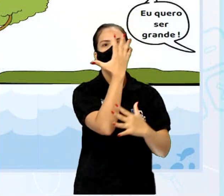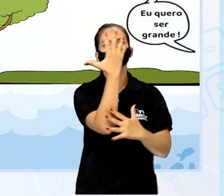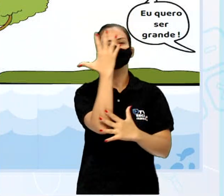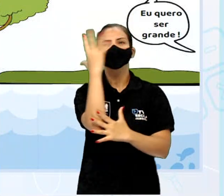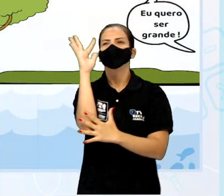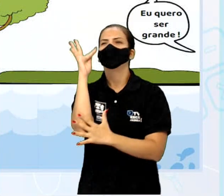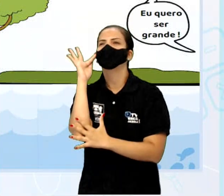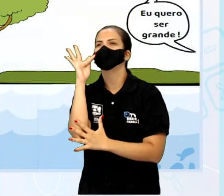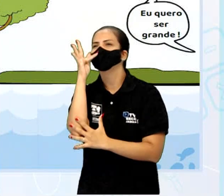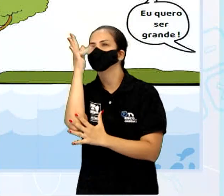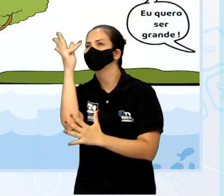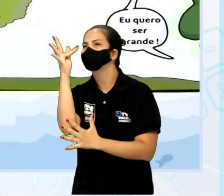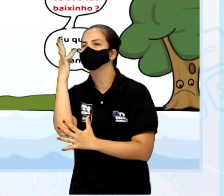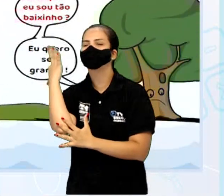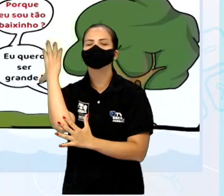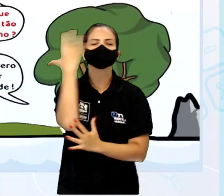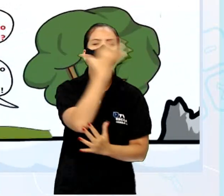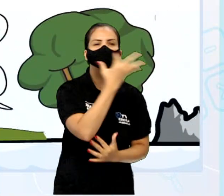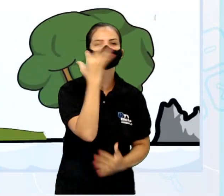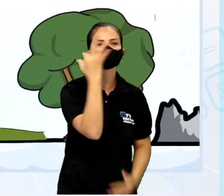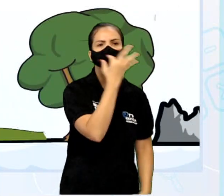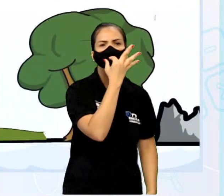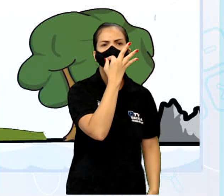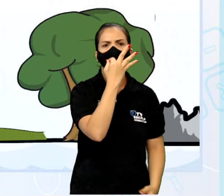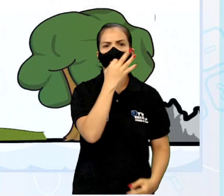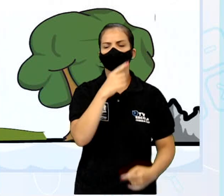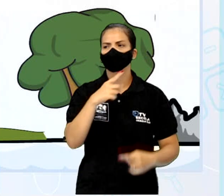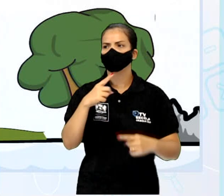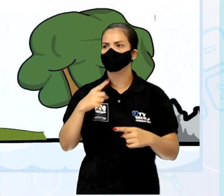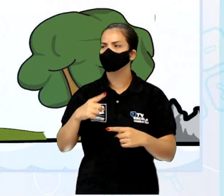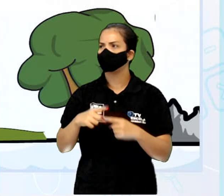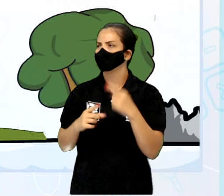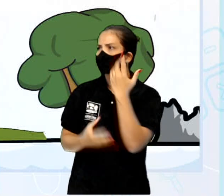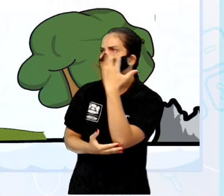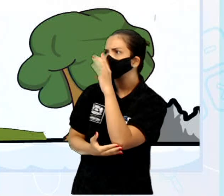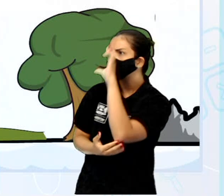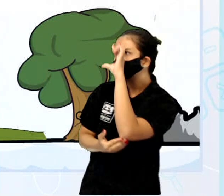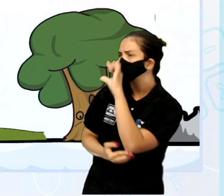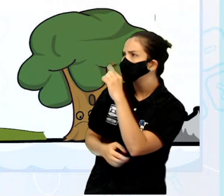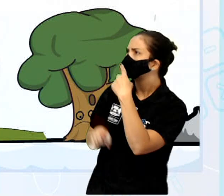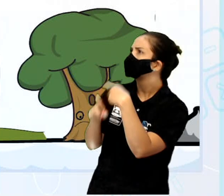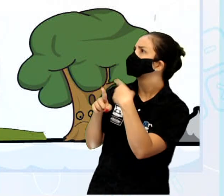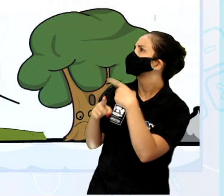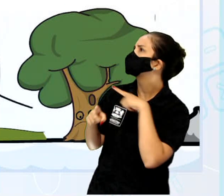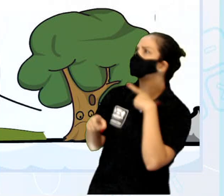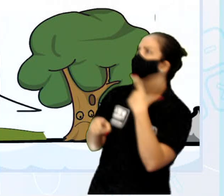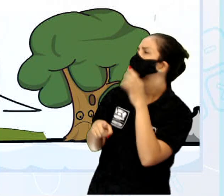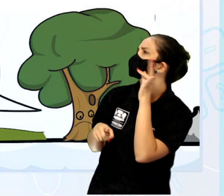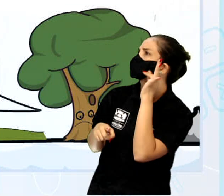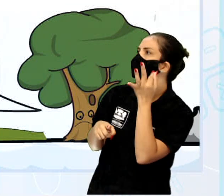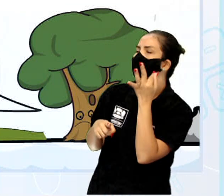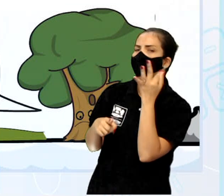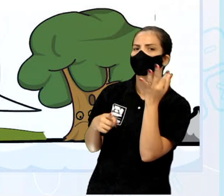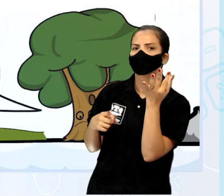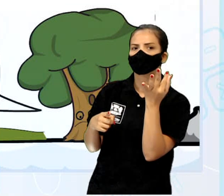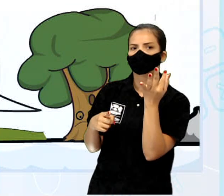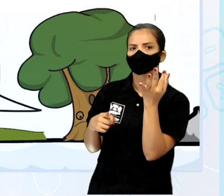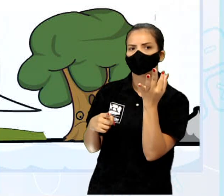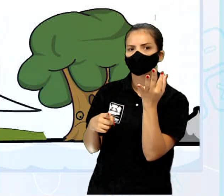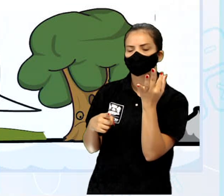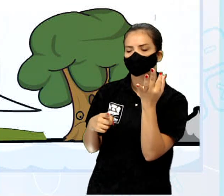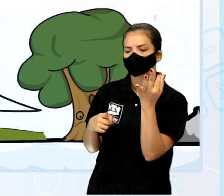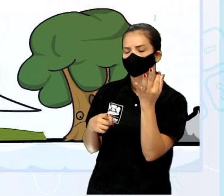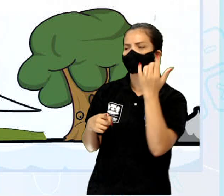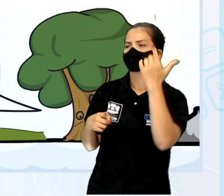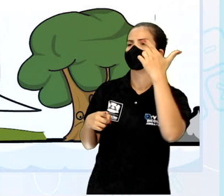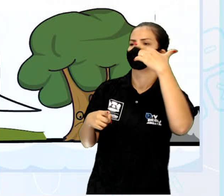lindíssimas. Por que? Só eu não tenho flores assim. Balba se pôs mais